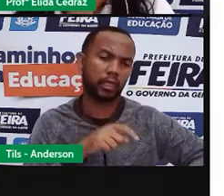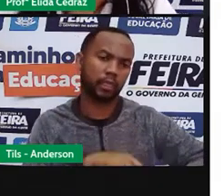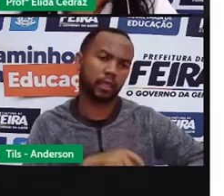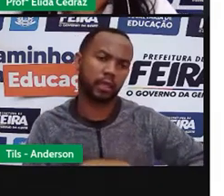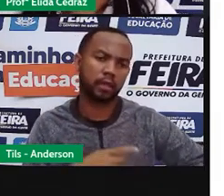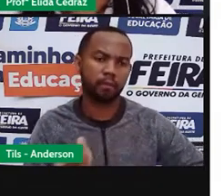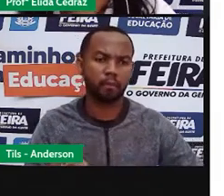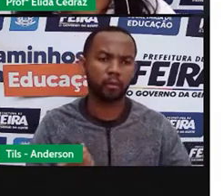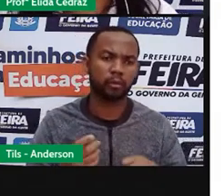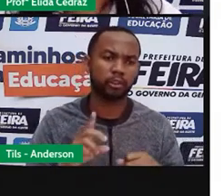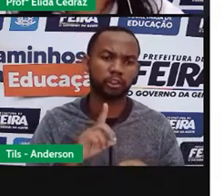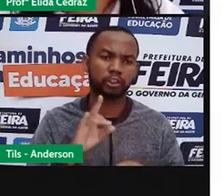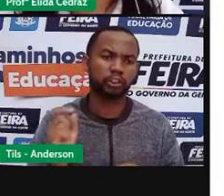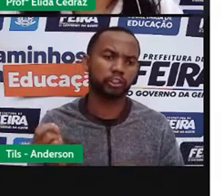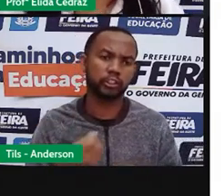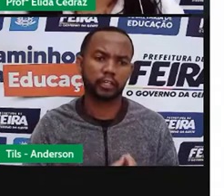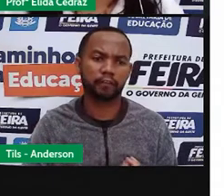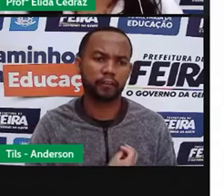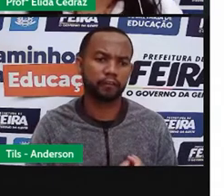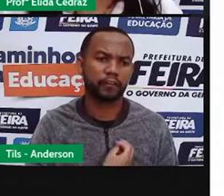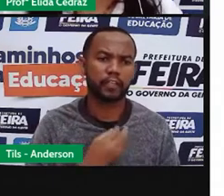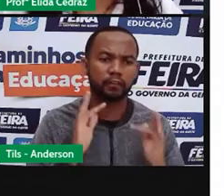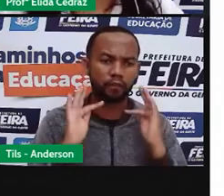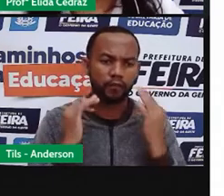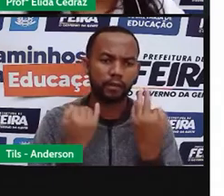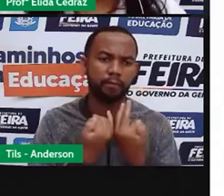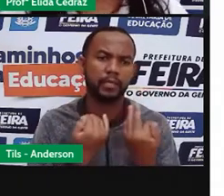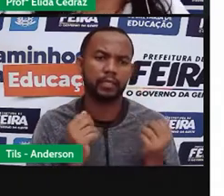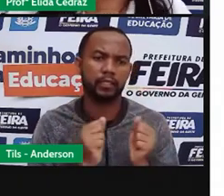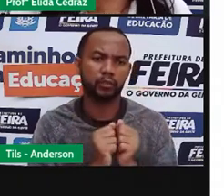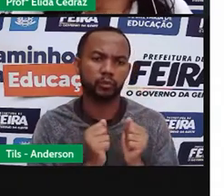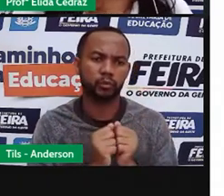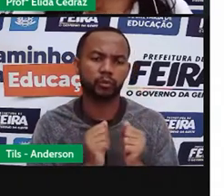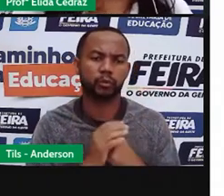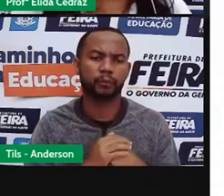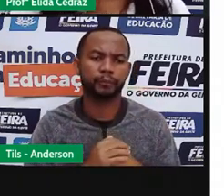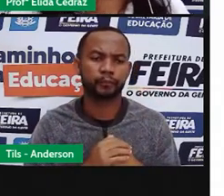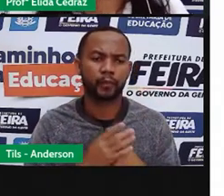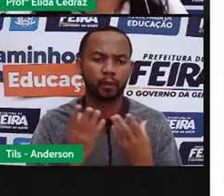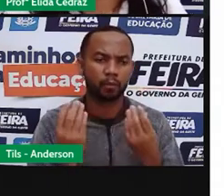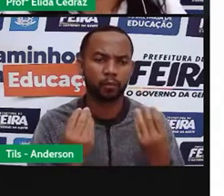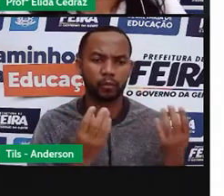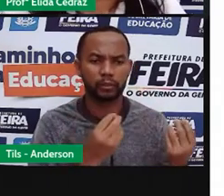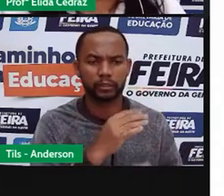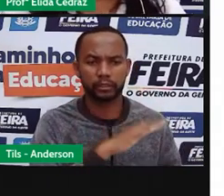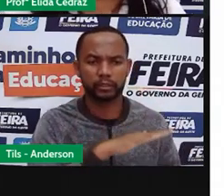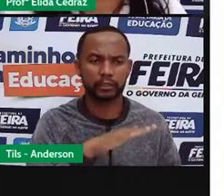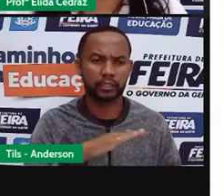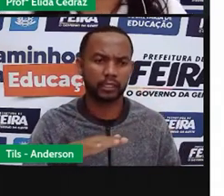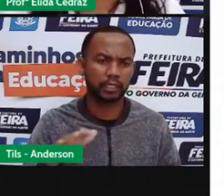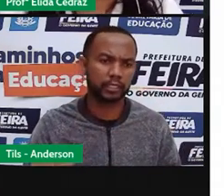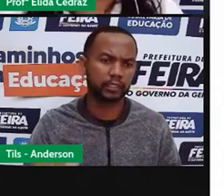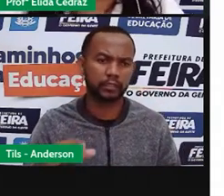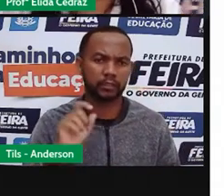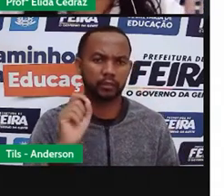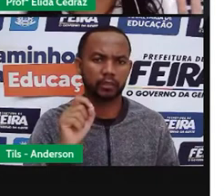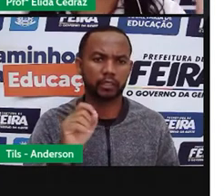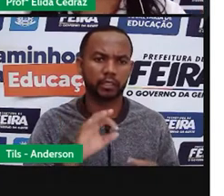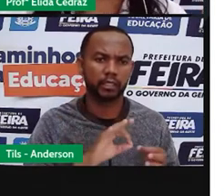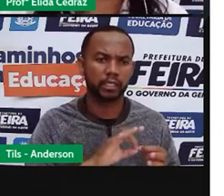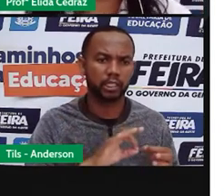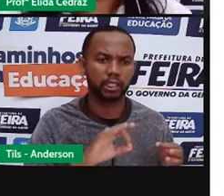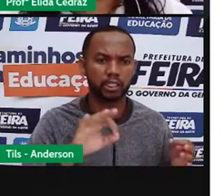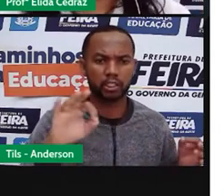que está sendo vivida pela família naquele momento. Muitas crianças que estão com o ensino, esse